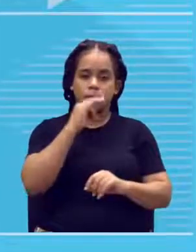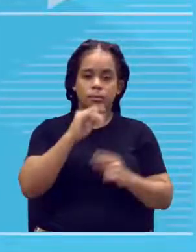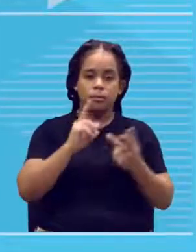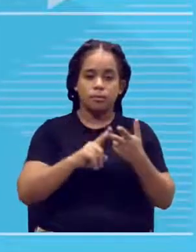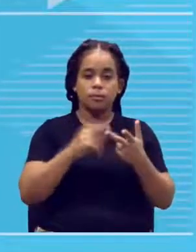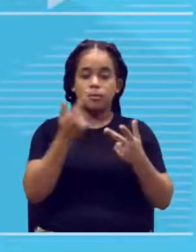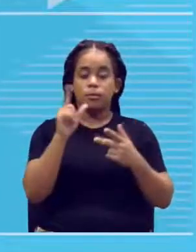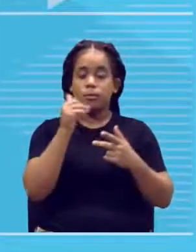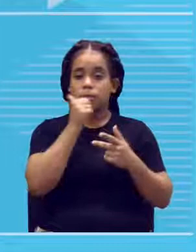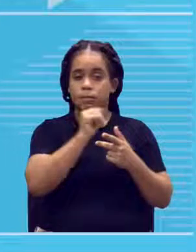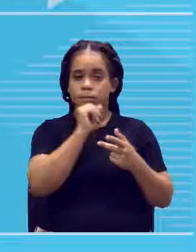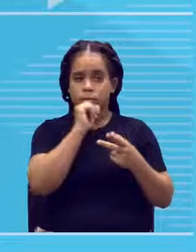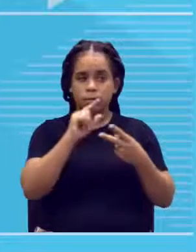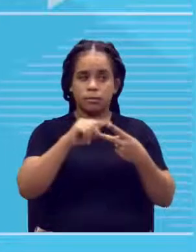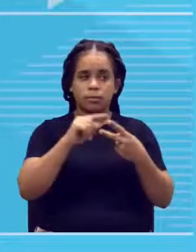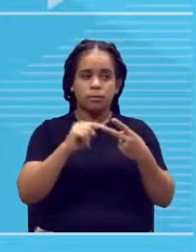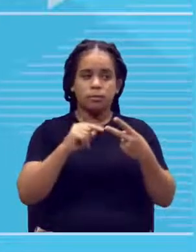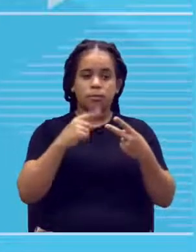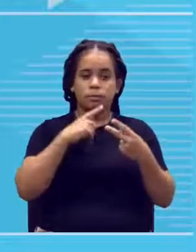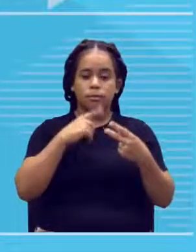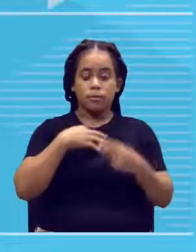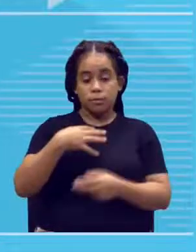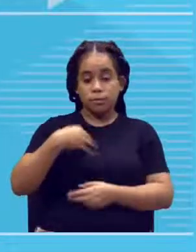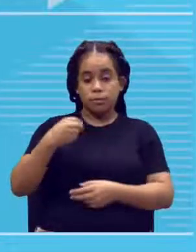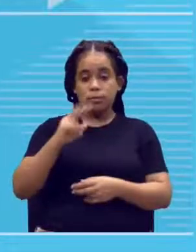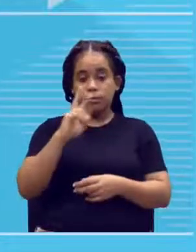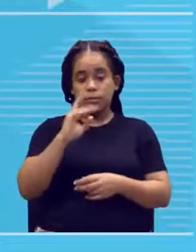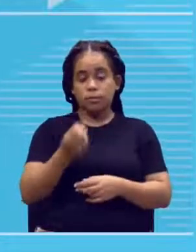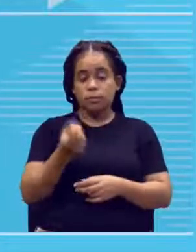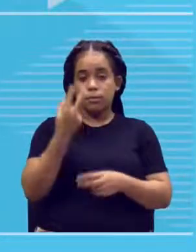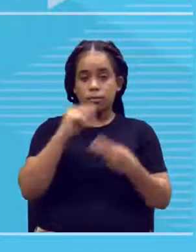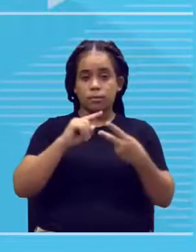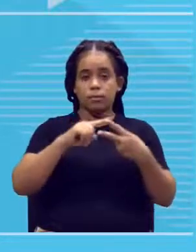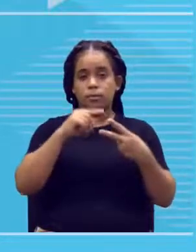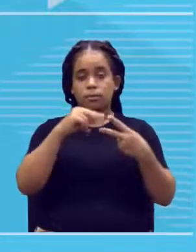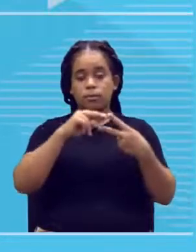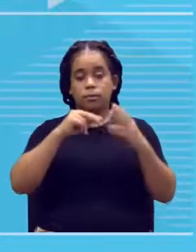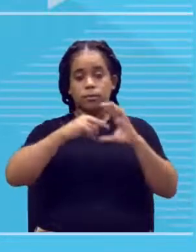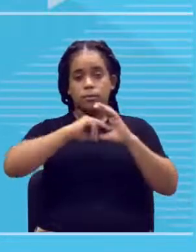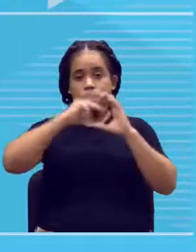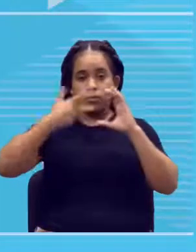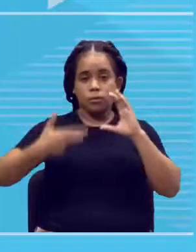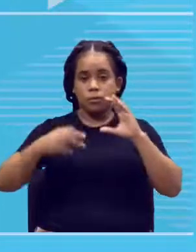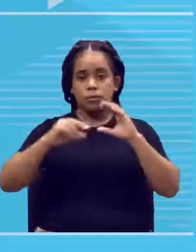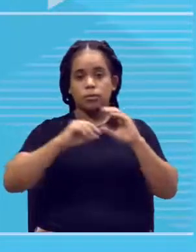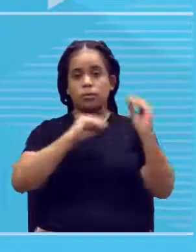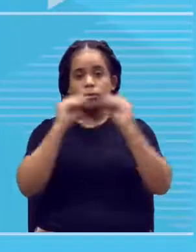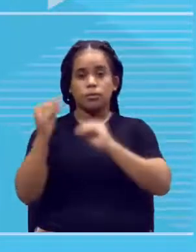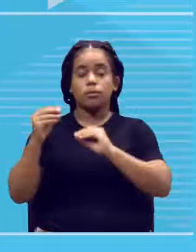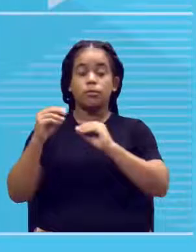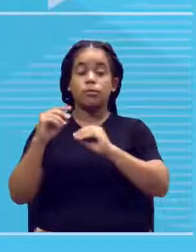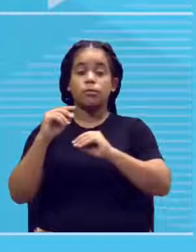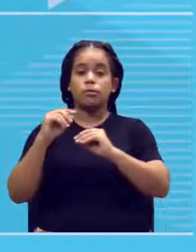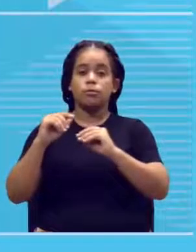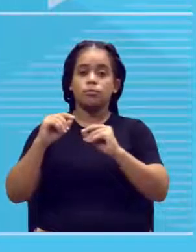eu for ter um filho, eu vou dar um desses cromossomos. Então, se eu sou um pai heterozigoto, eu vou apresentar a característica dominante, mas eu